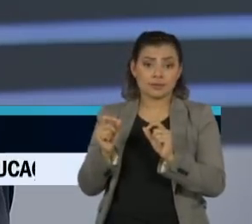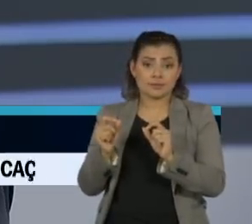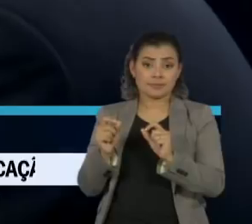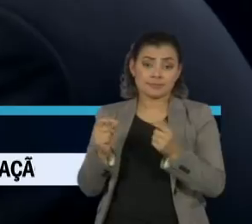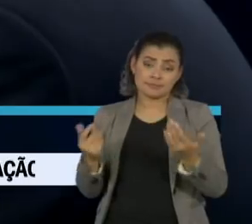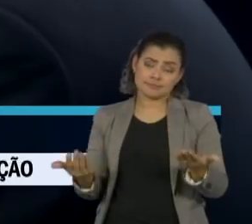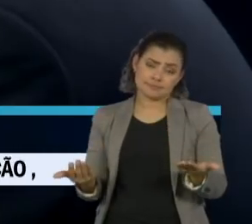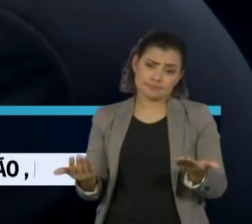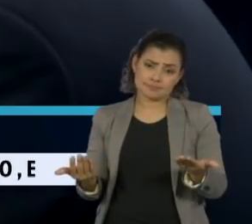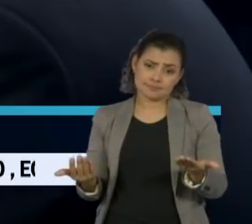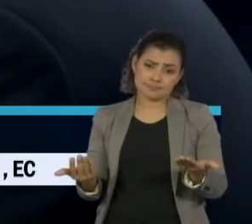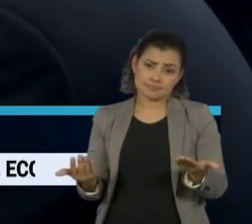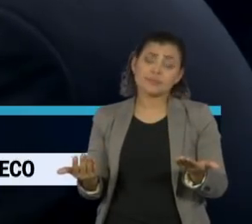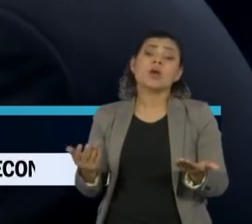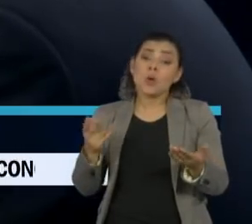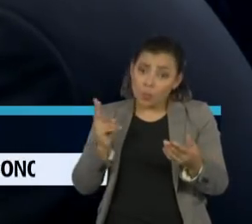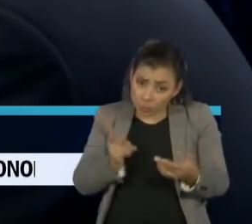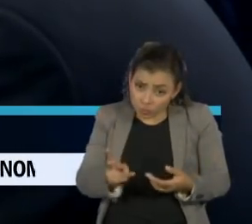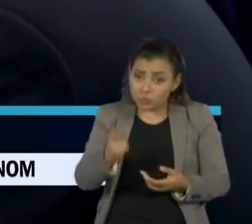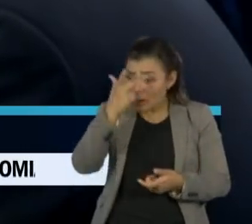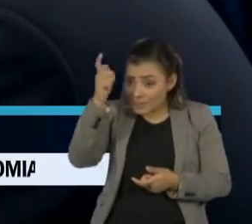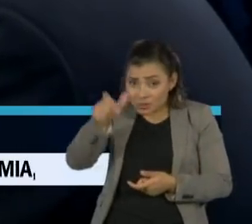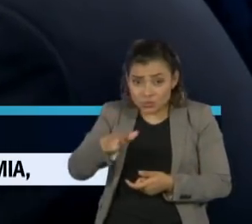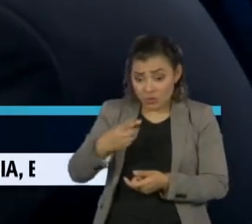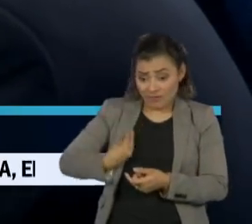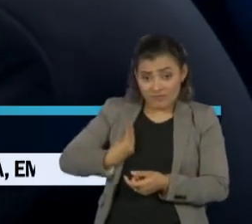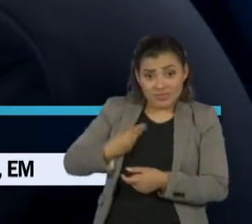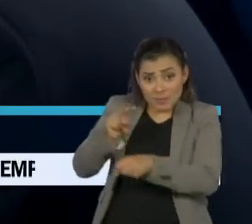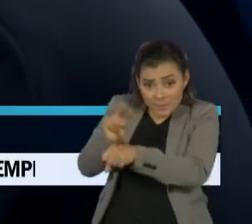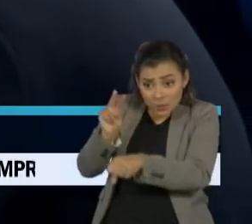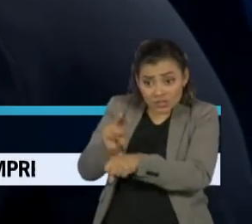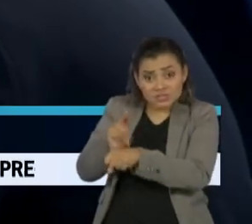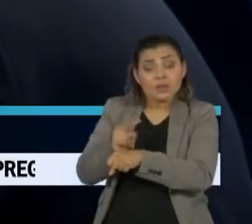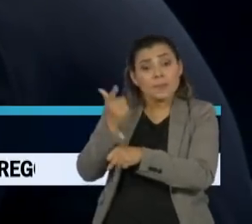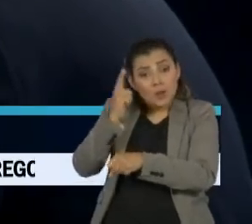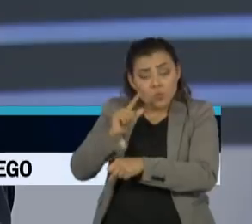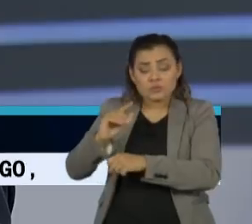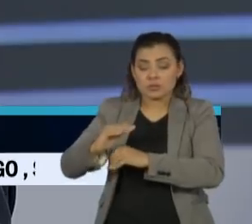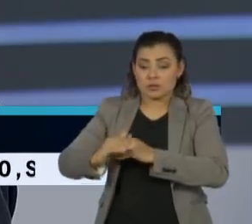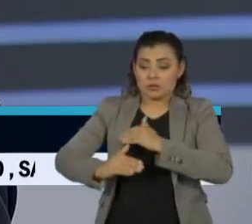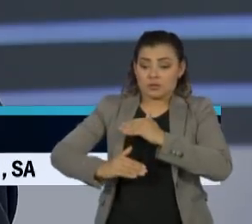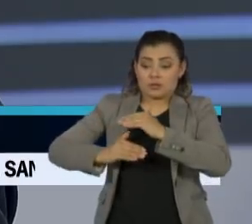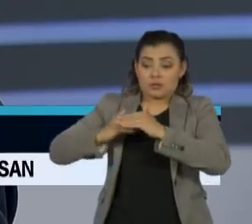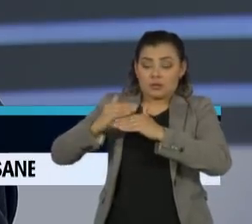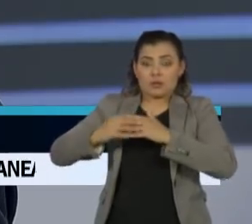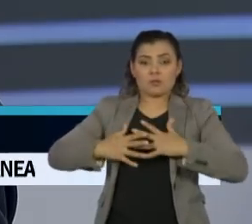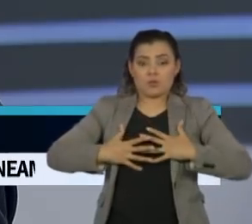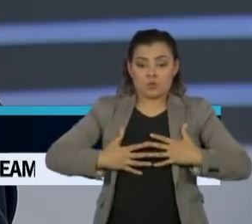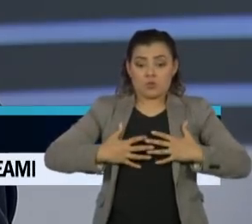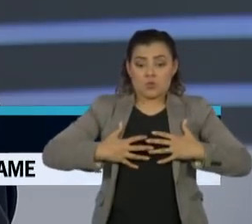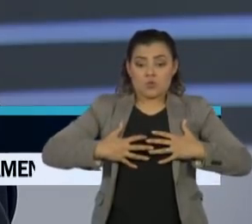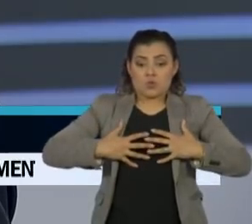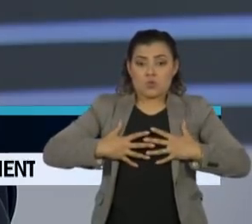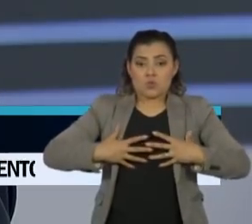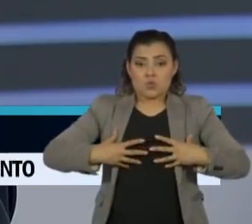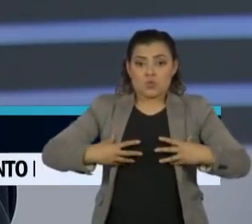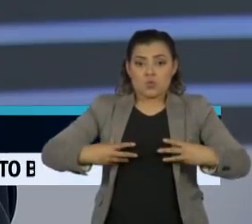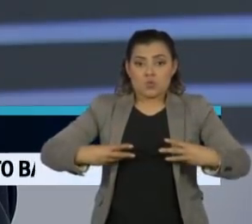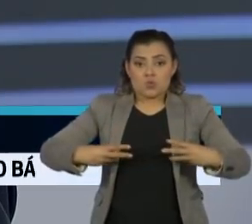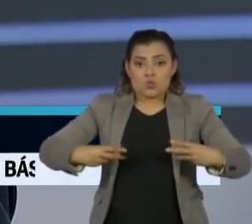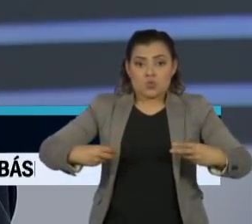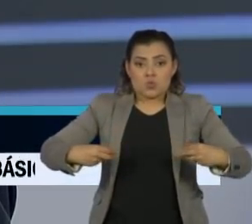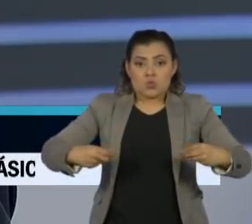manter o indivíduo vivo para que ele próprio reconstrua a lesão que ele fez, que o vírus